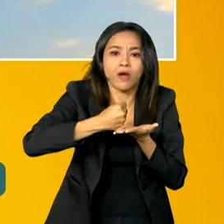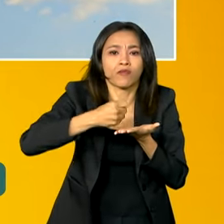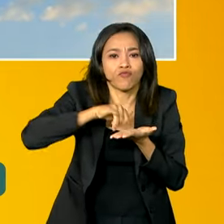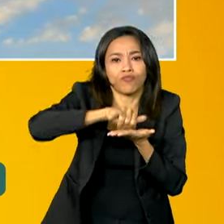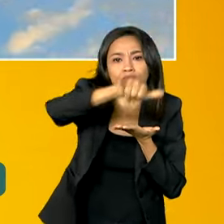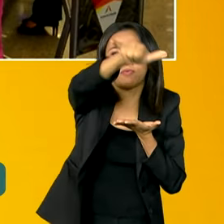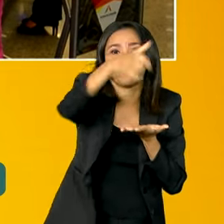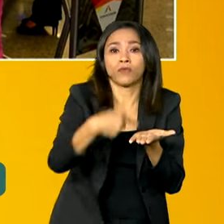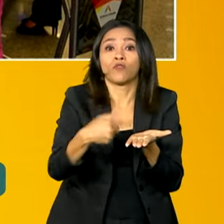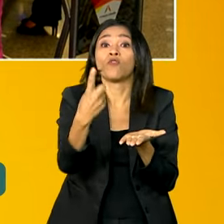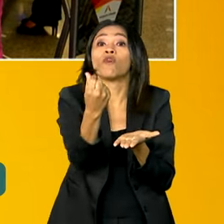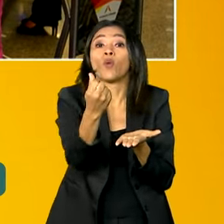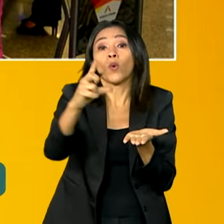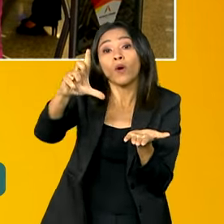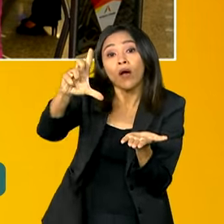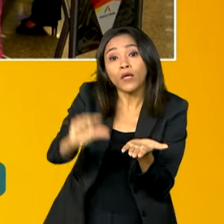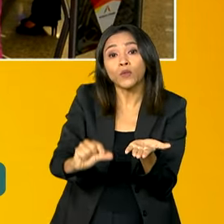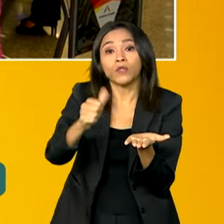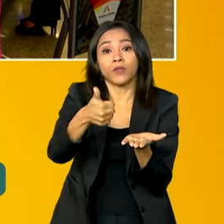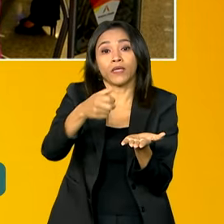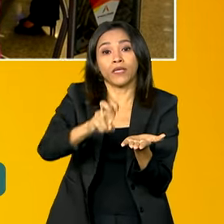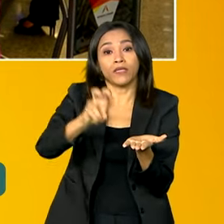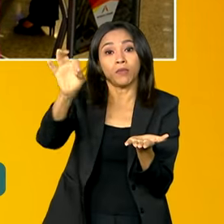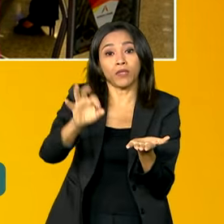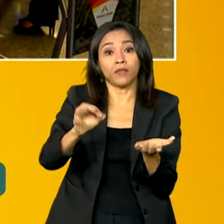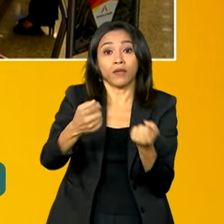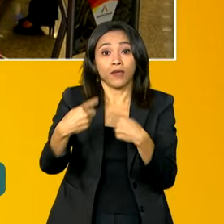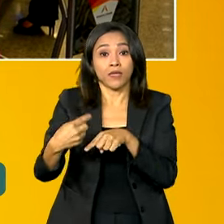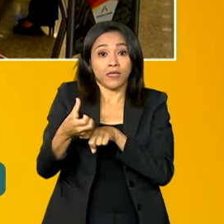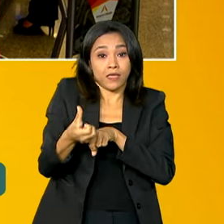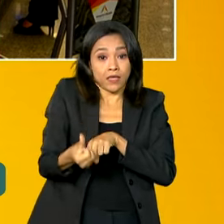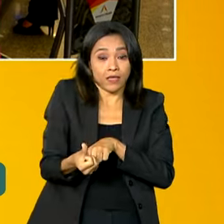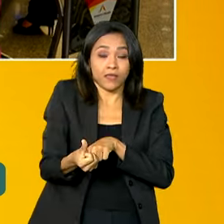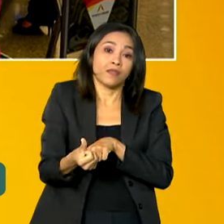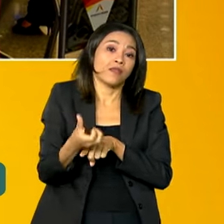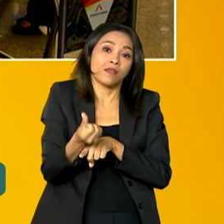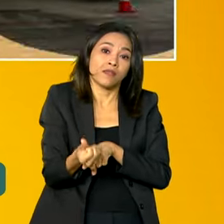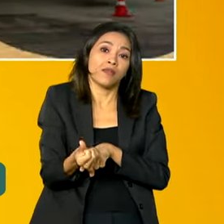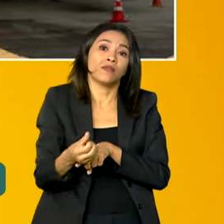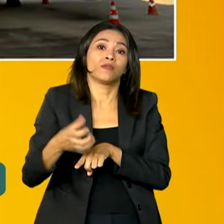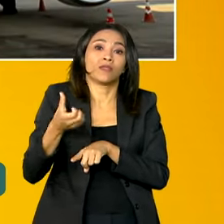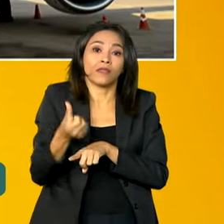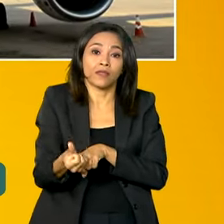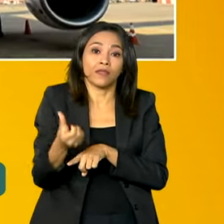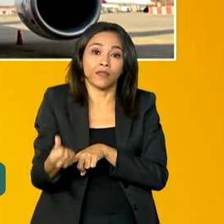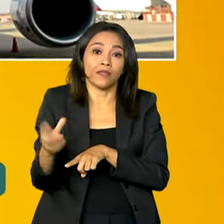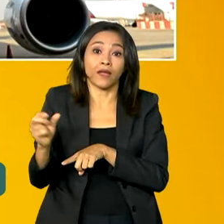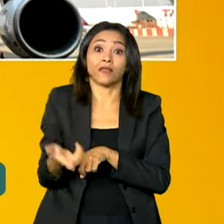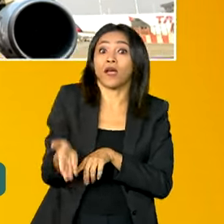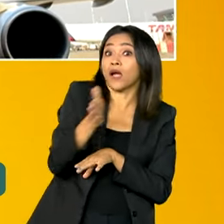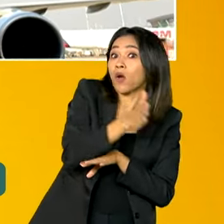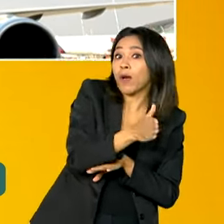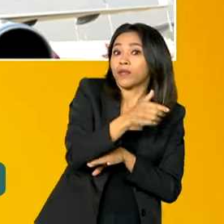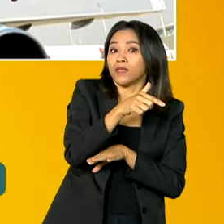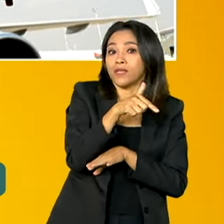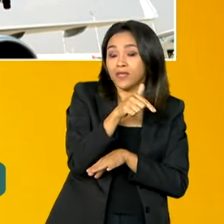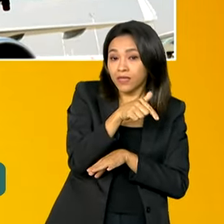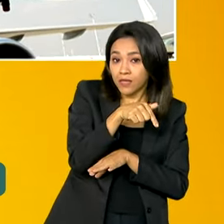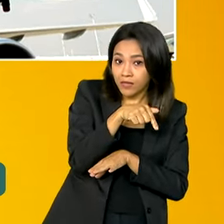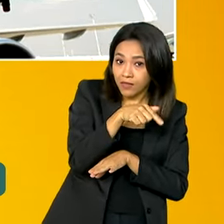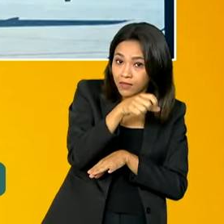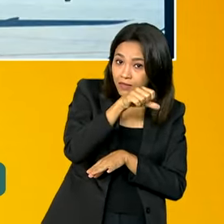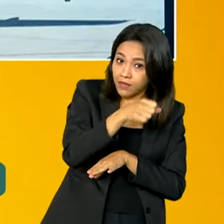caiu 15%, passando para R$ 666,00, em comparação aos R$ 781